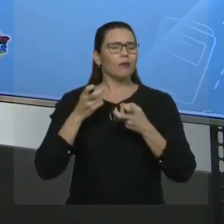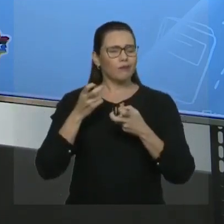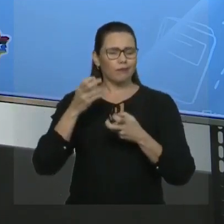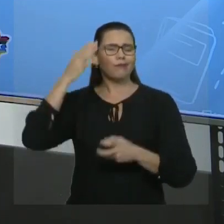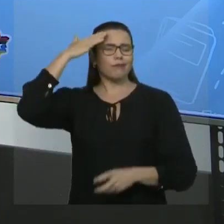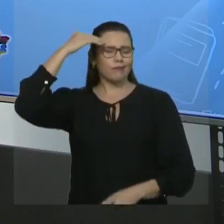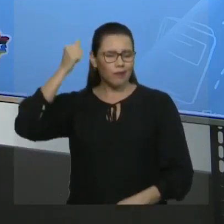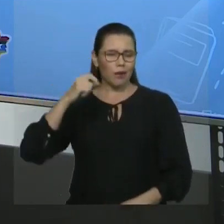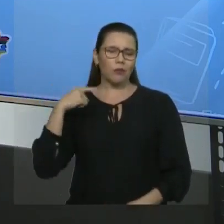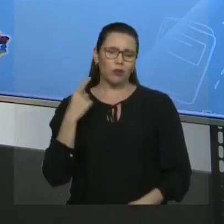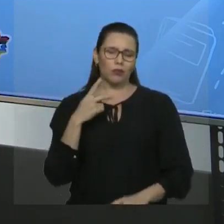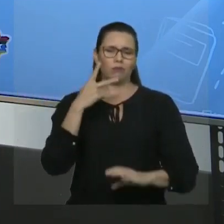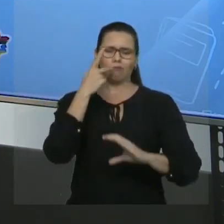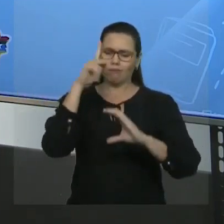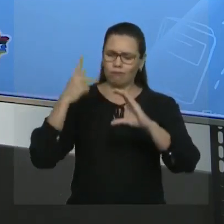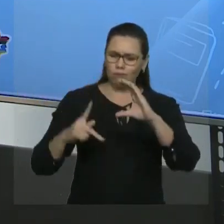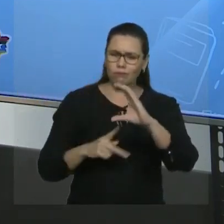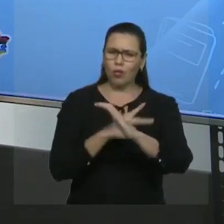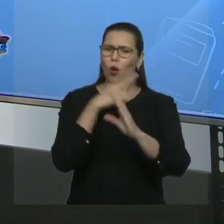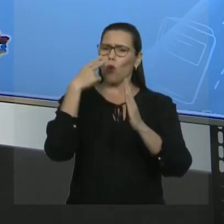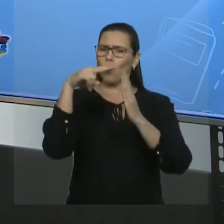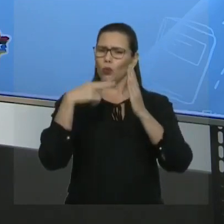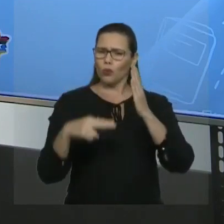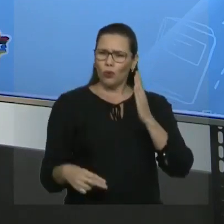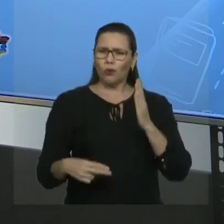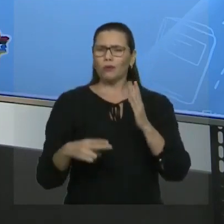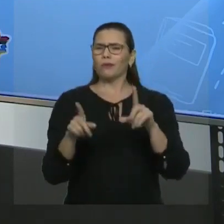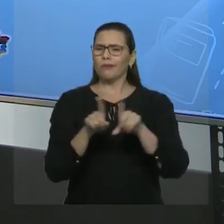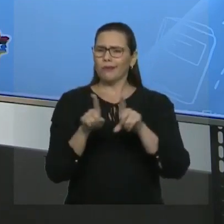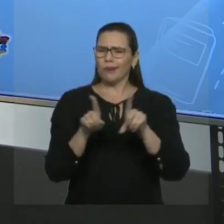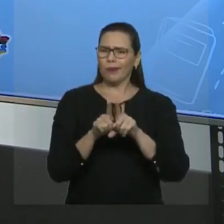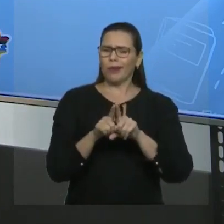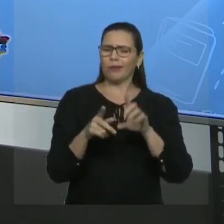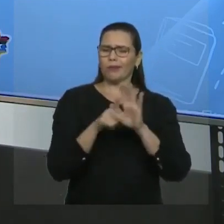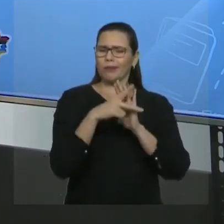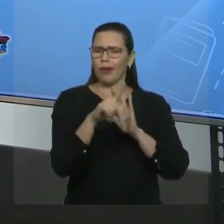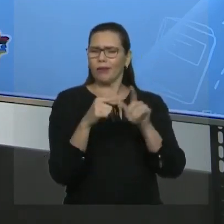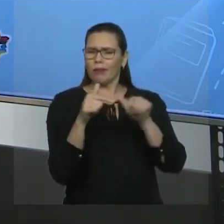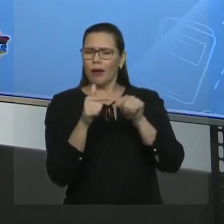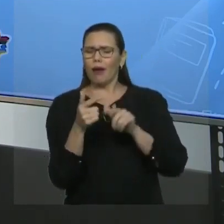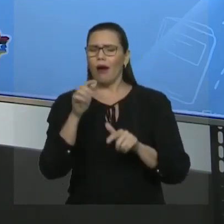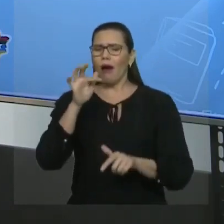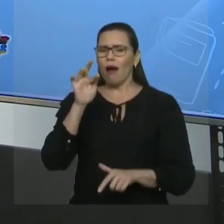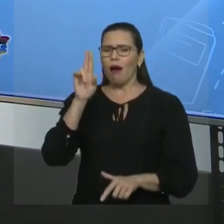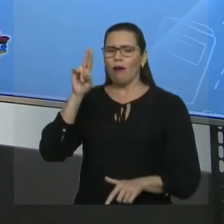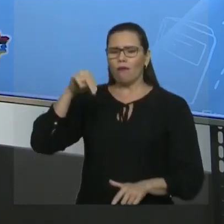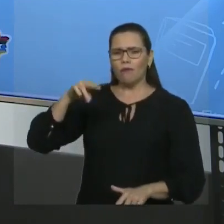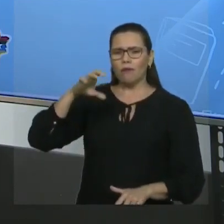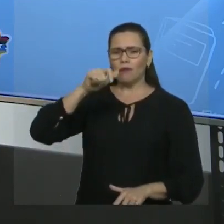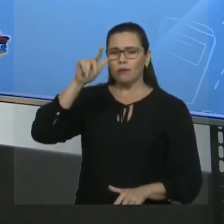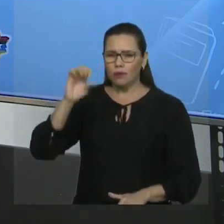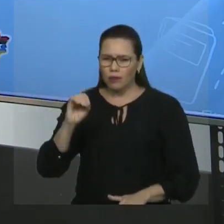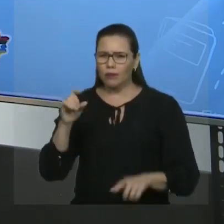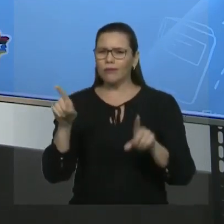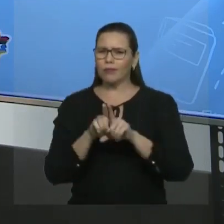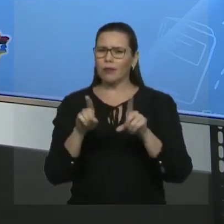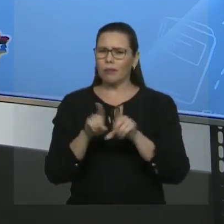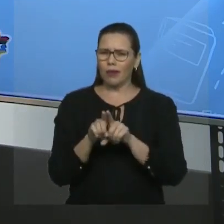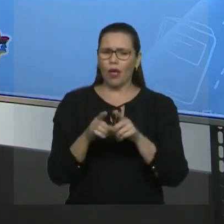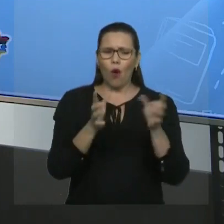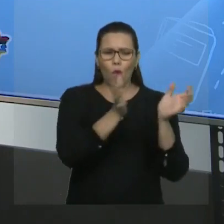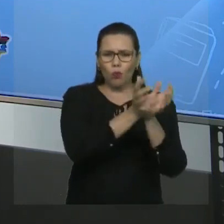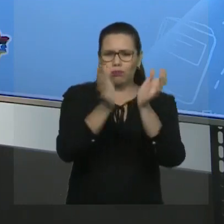identificamos hidrocarbonetos, na verdade falamos de funções orgânicas, identificamos a função hidrocarboneto, classificamos os